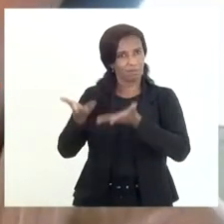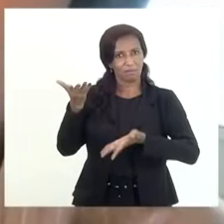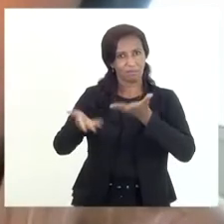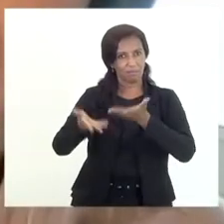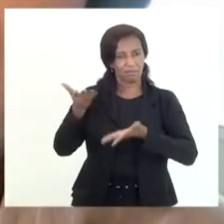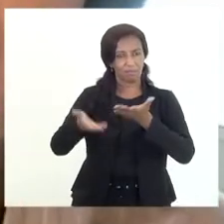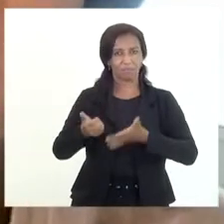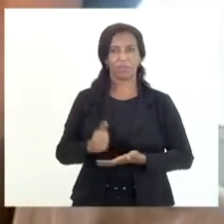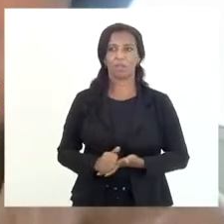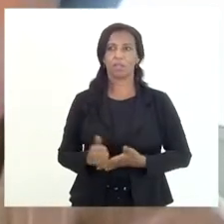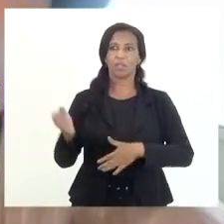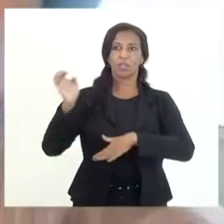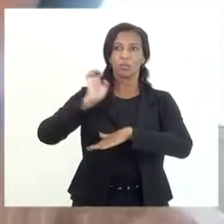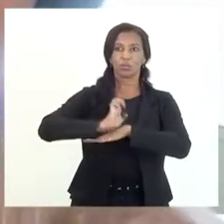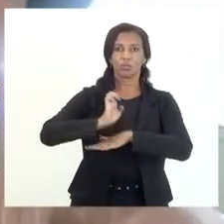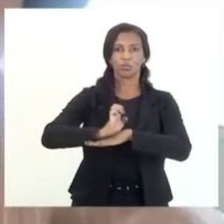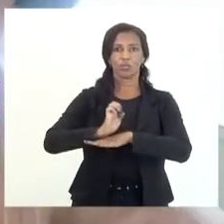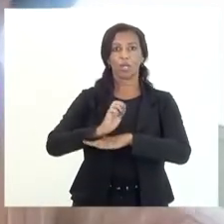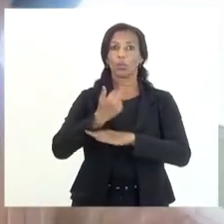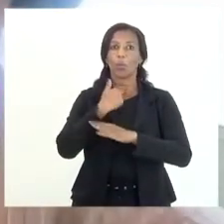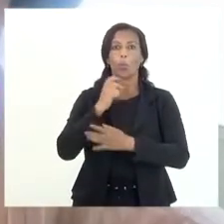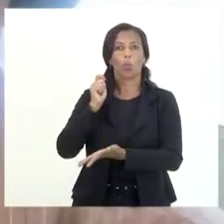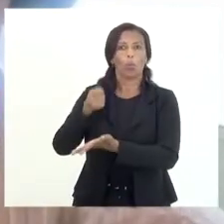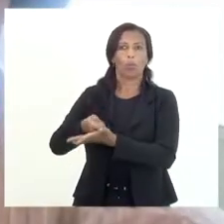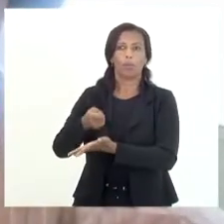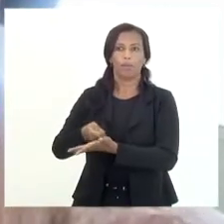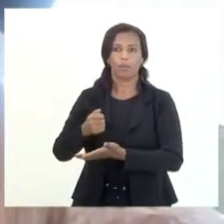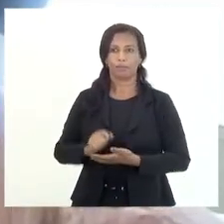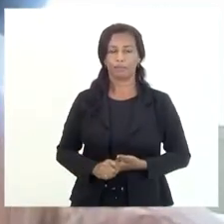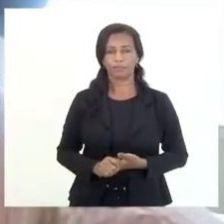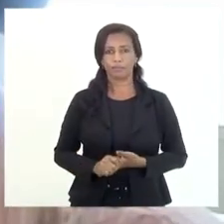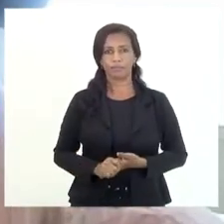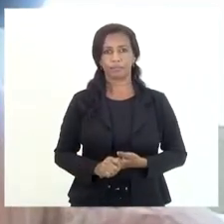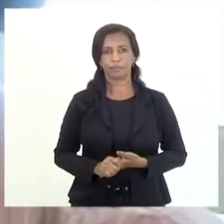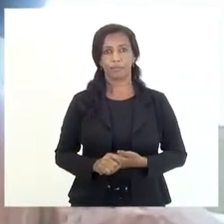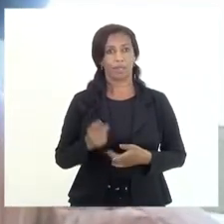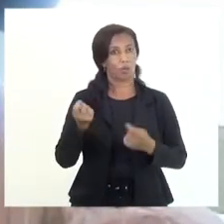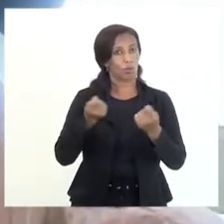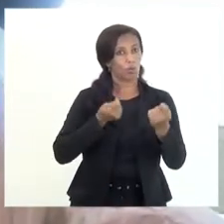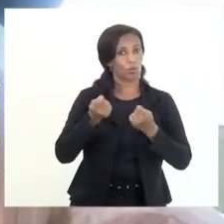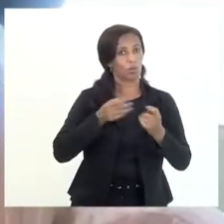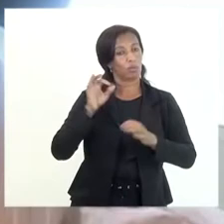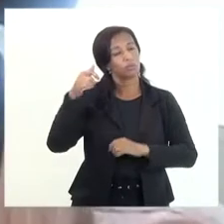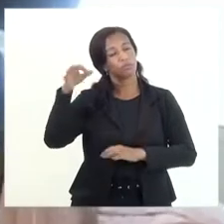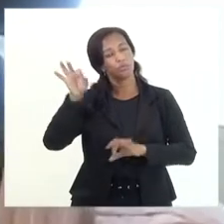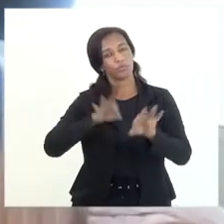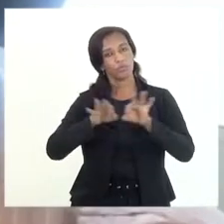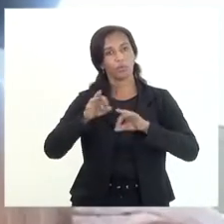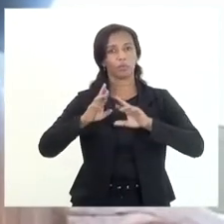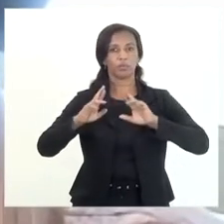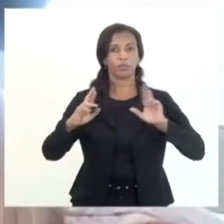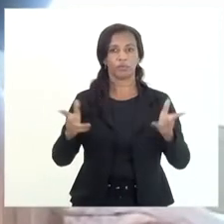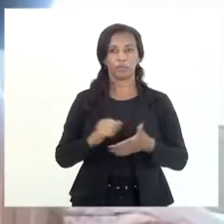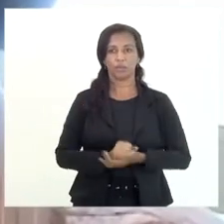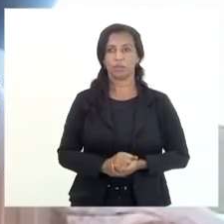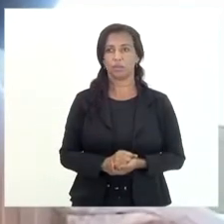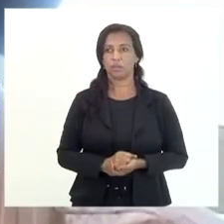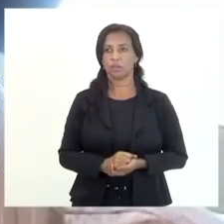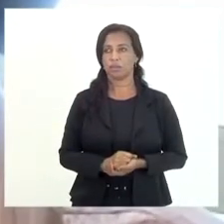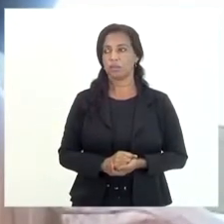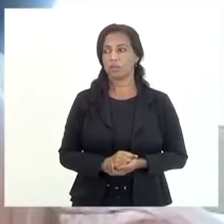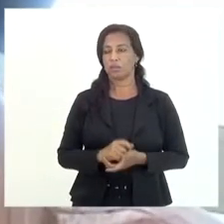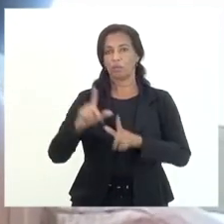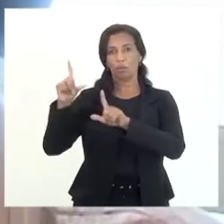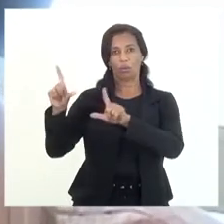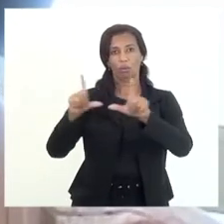foi considerado que o Estado não tem que deixar de cobrar ele fica lá controlado por outras formas então se me permite eu vou compartilhar a